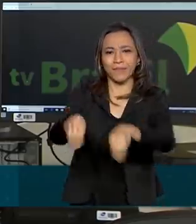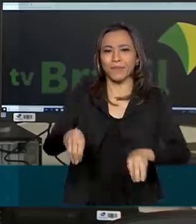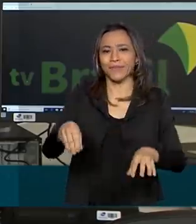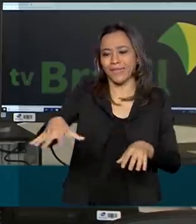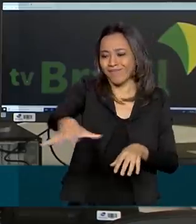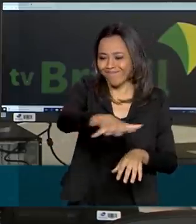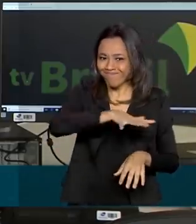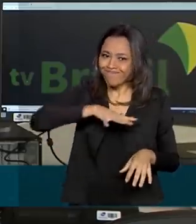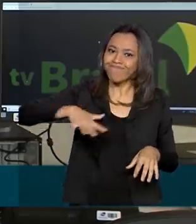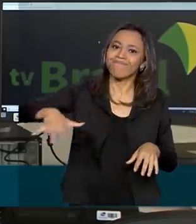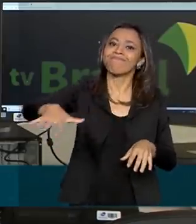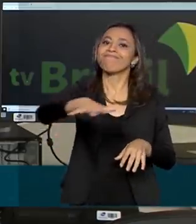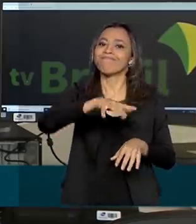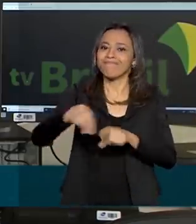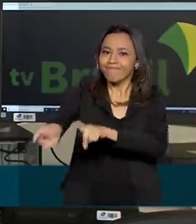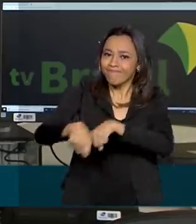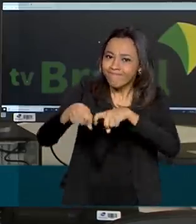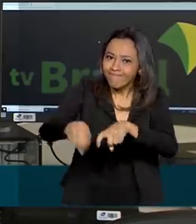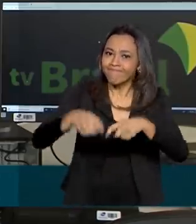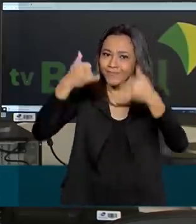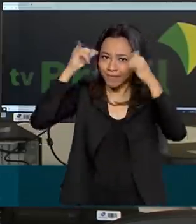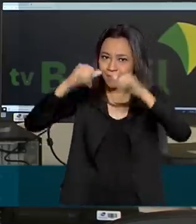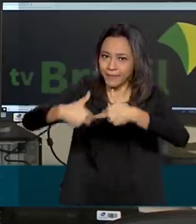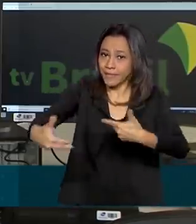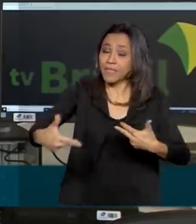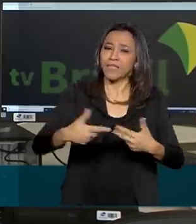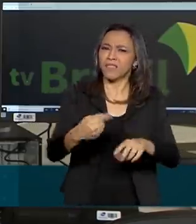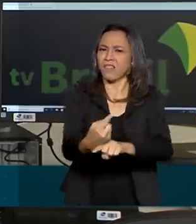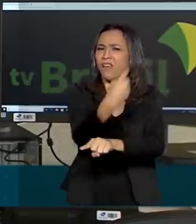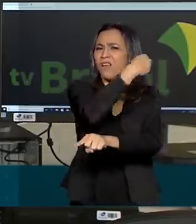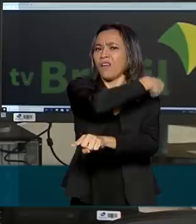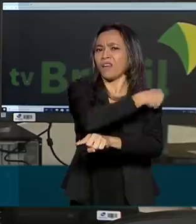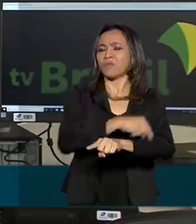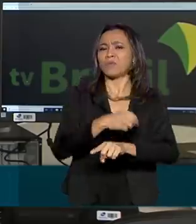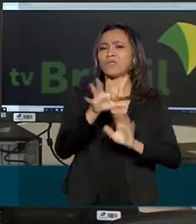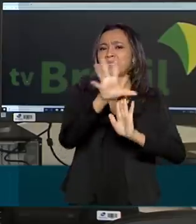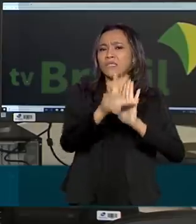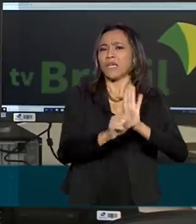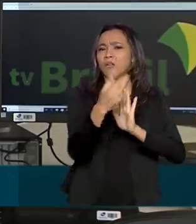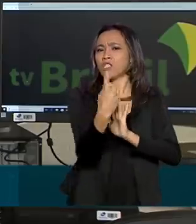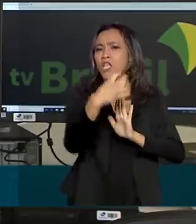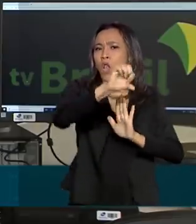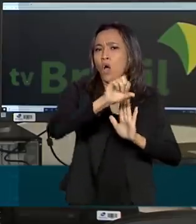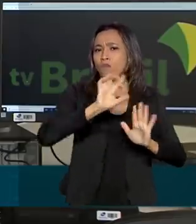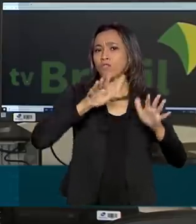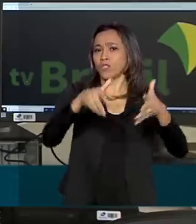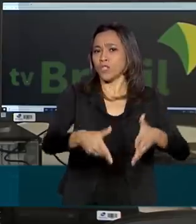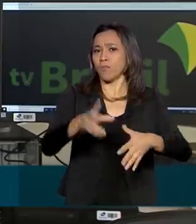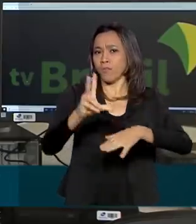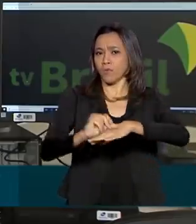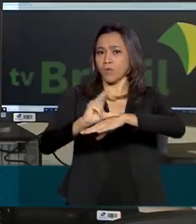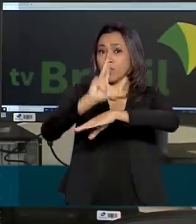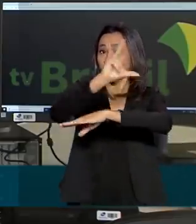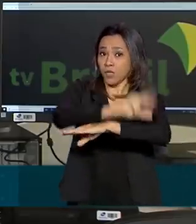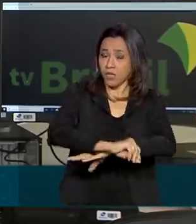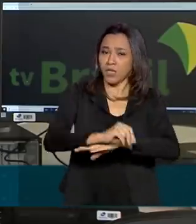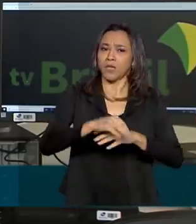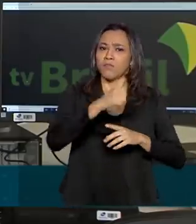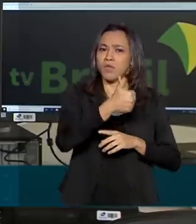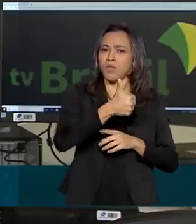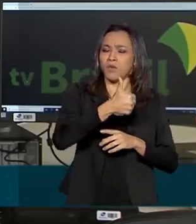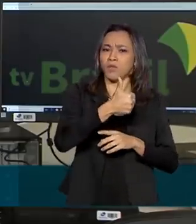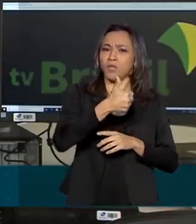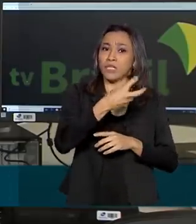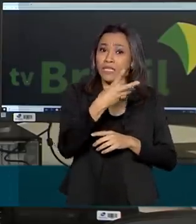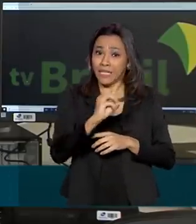pastagens. O gafanhoto está presente no Brasil desde o século XIX e, nas décadas de 1930 e 1940,